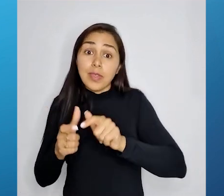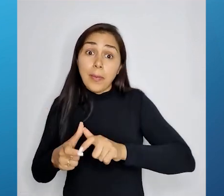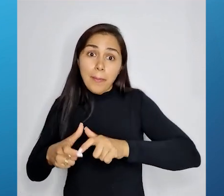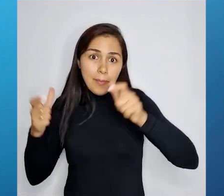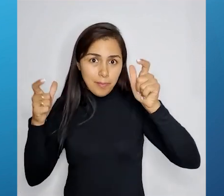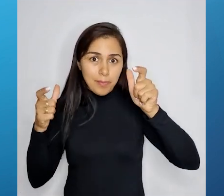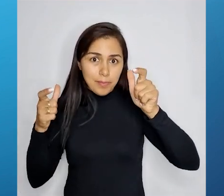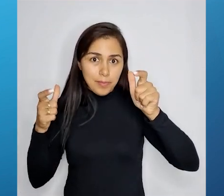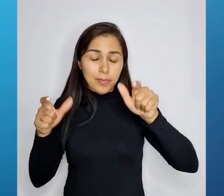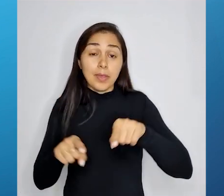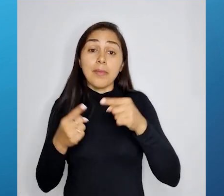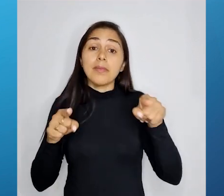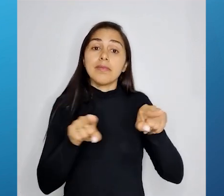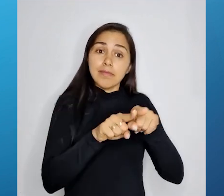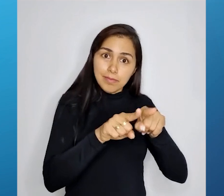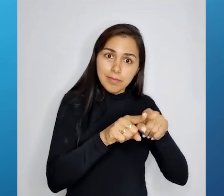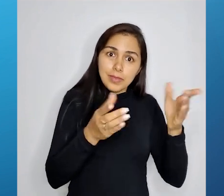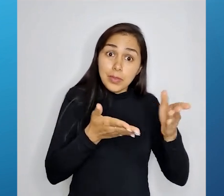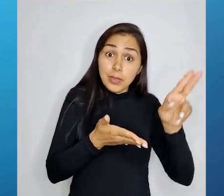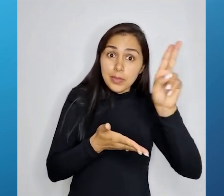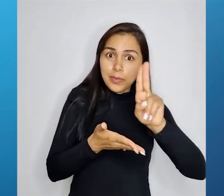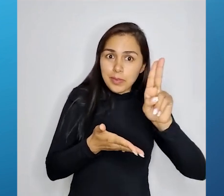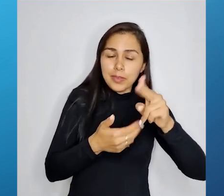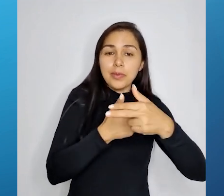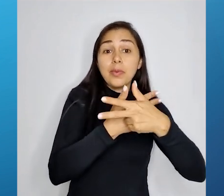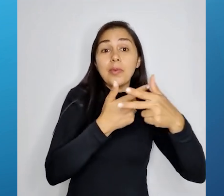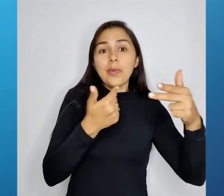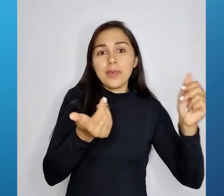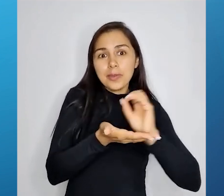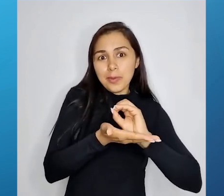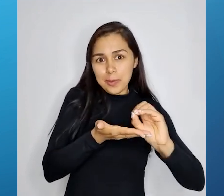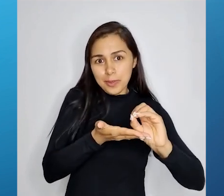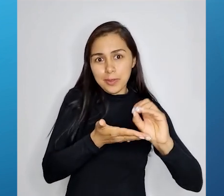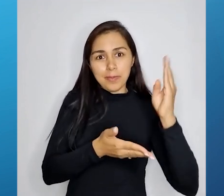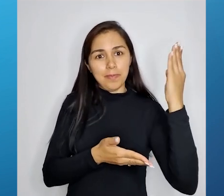mas um crescimento muito elevado, muito característico dos biológicos também.